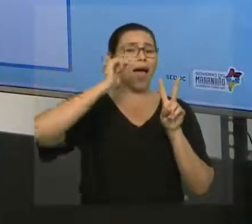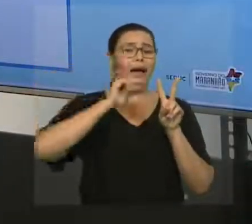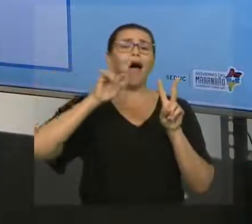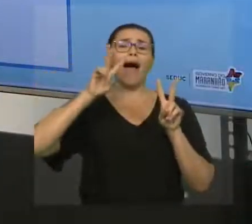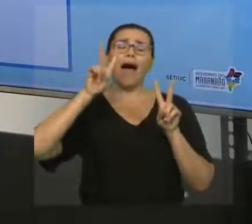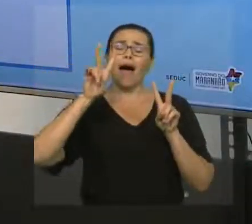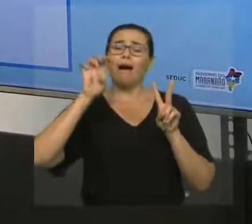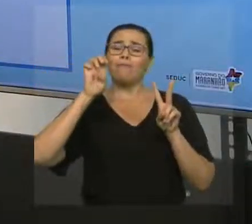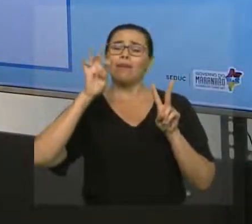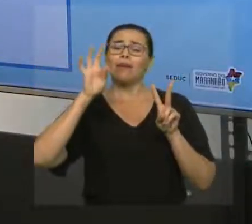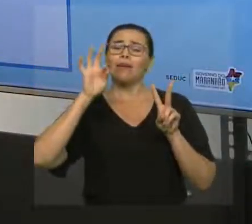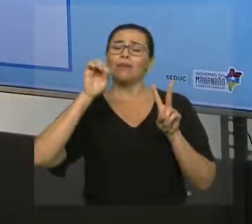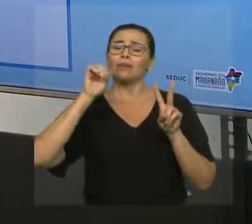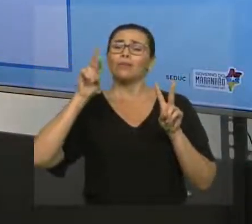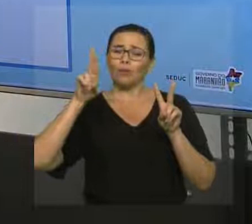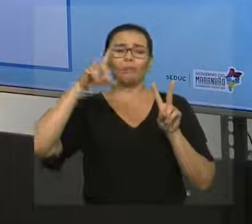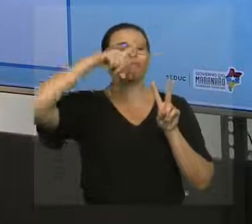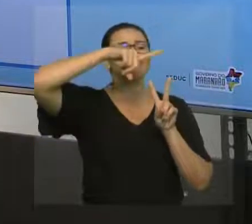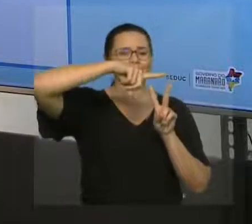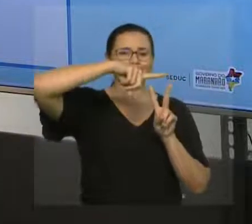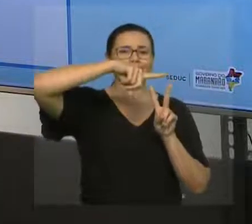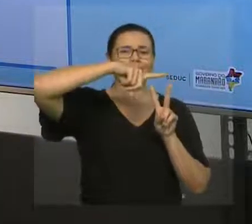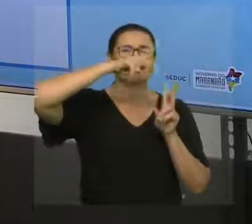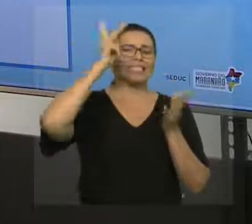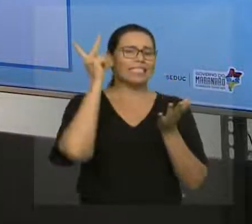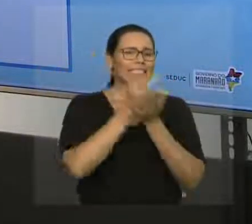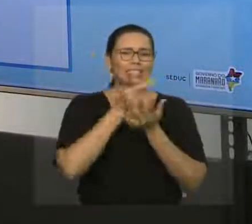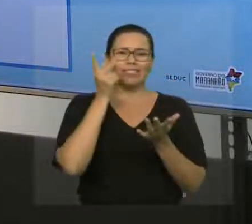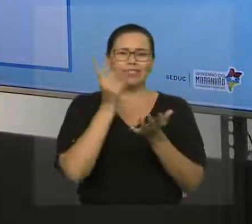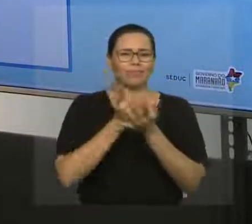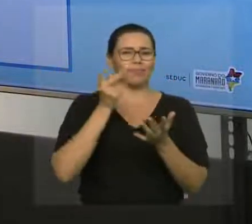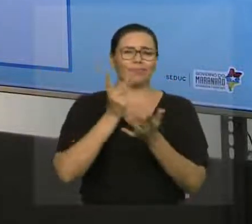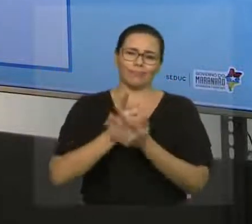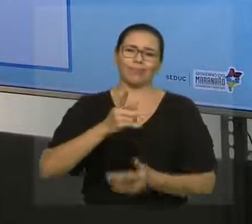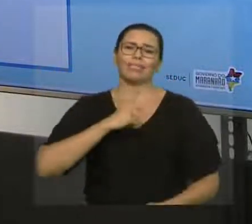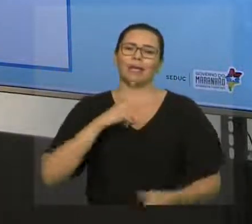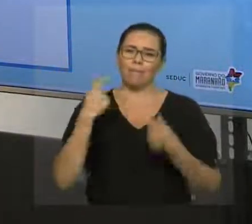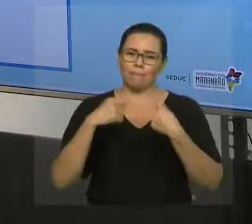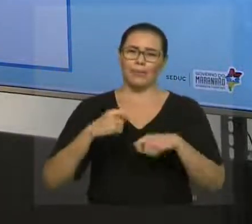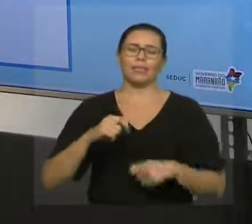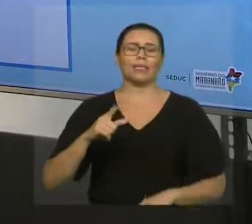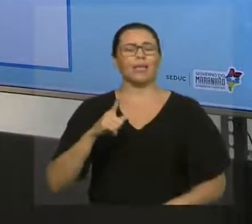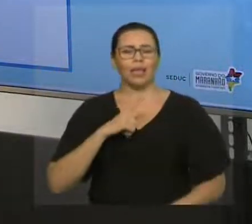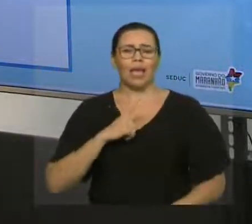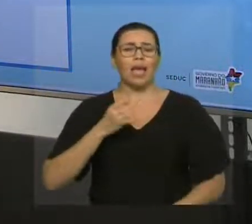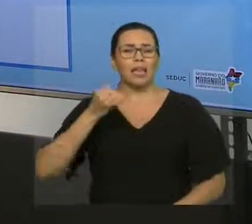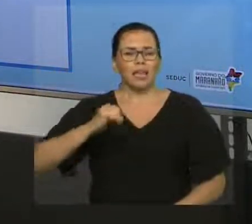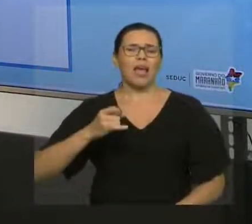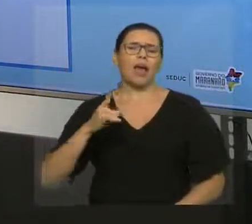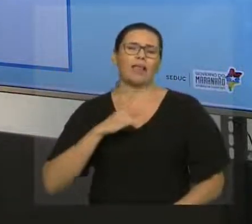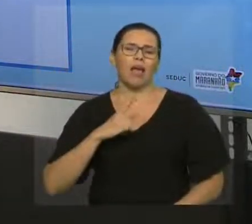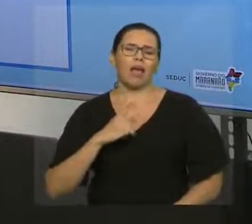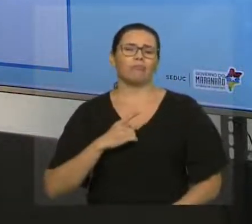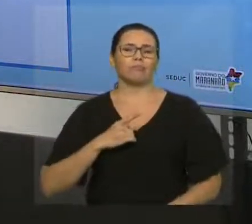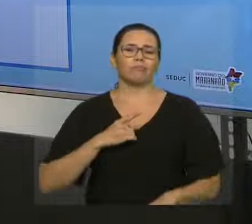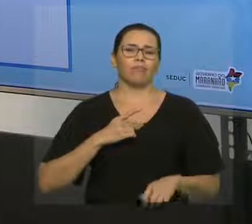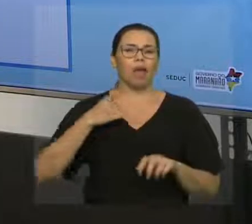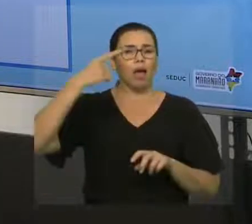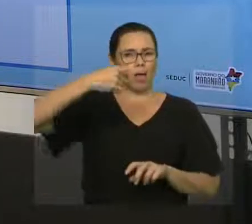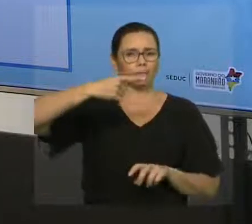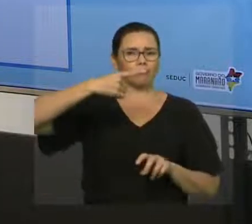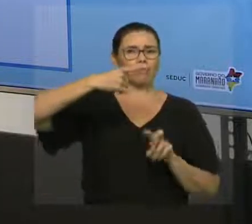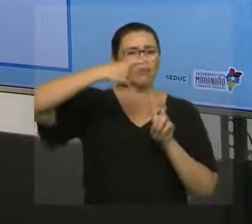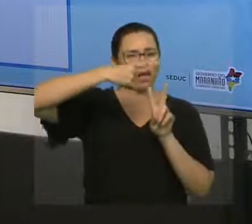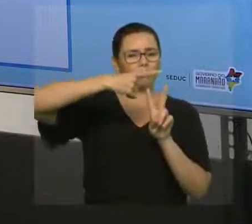de um vetor. Então, você vai olhar sempre um T com uma setinha em cima, um A com uma setinha em cima, um F com uma setinha em cima.